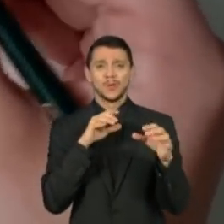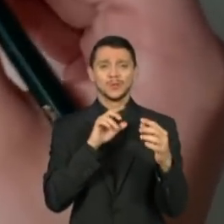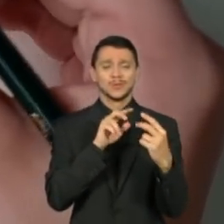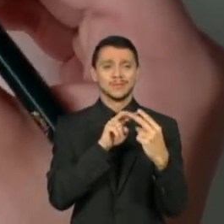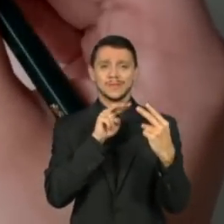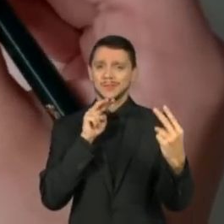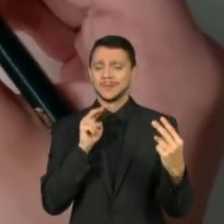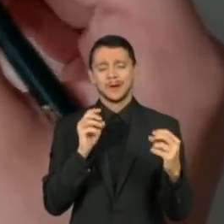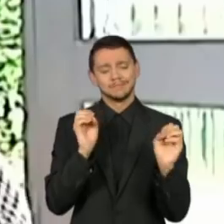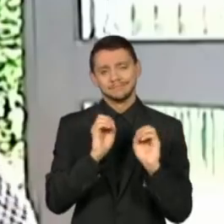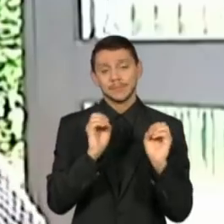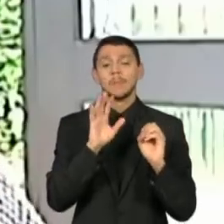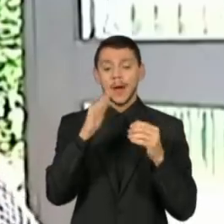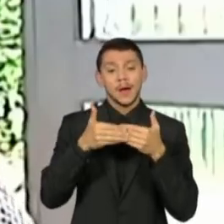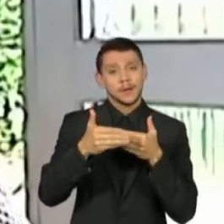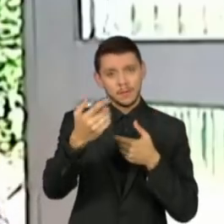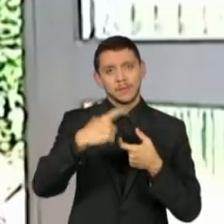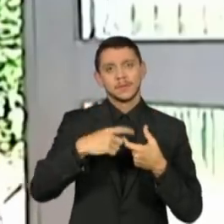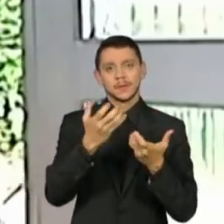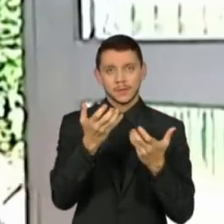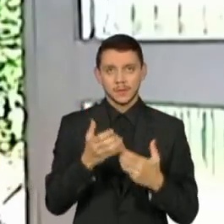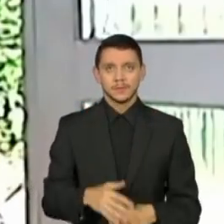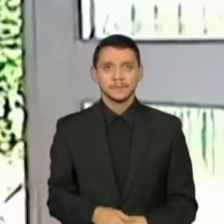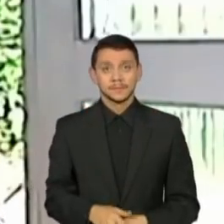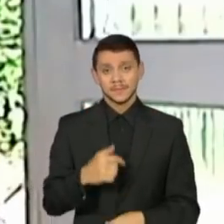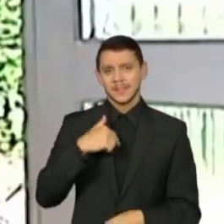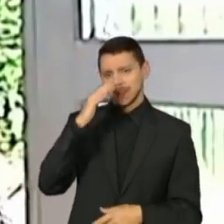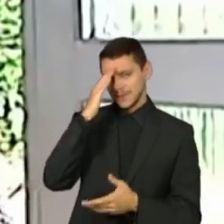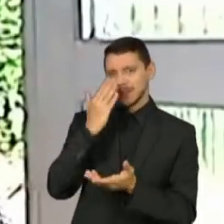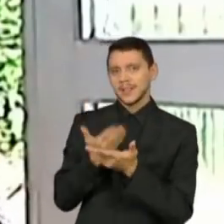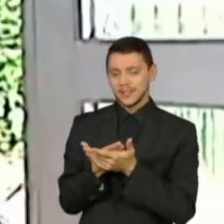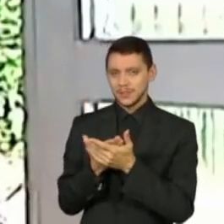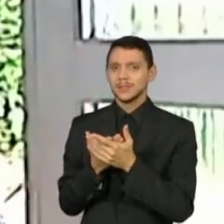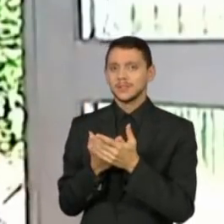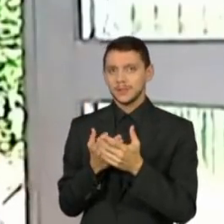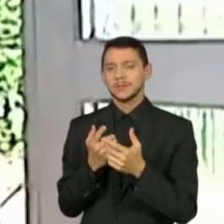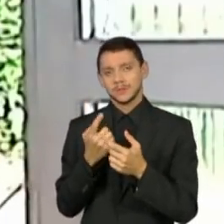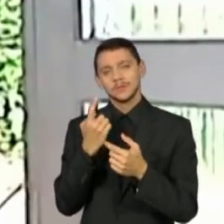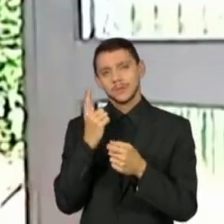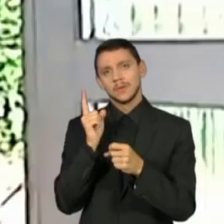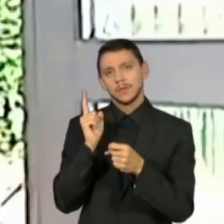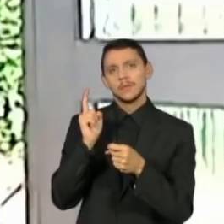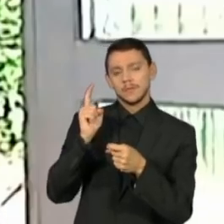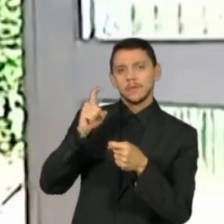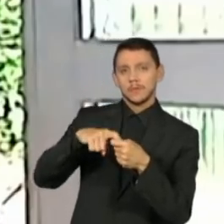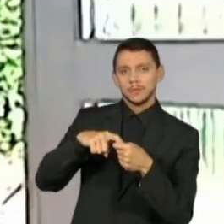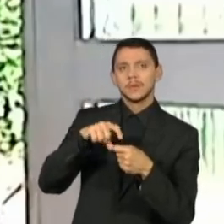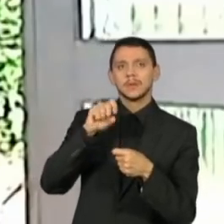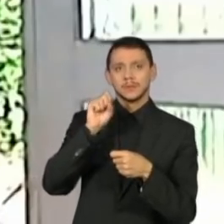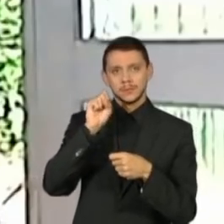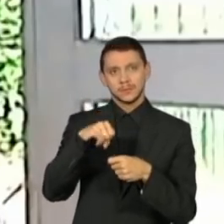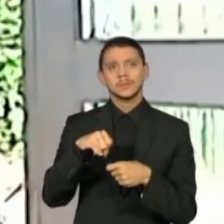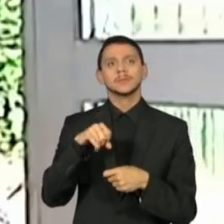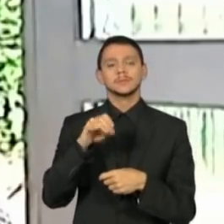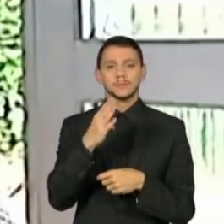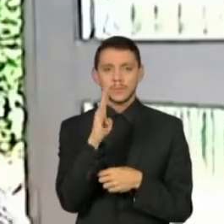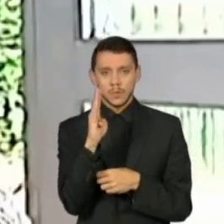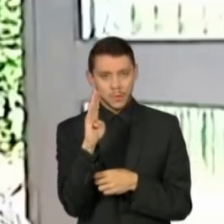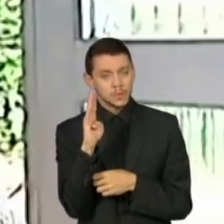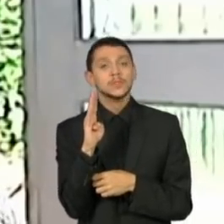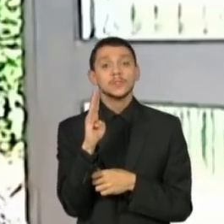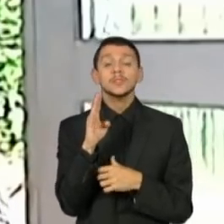Eu acredito que ela vai querer ir para a área de Orbitologia, né? Por conta dos bordados, a gente acaba